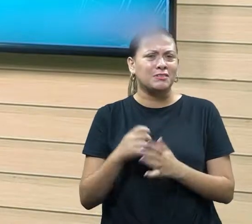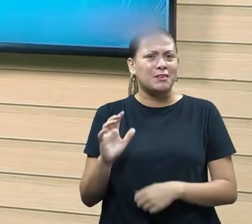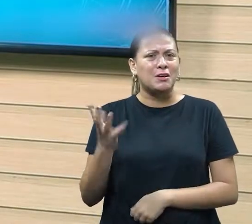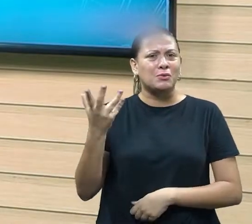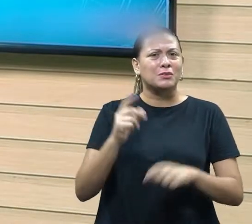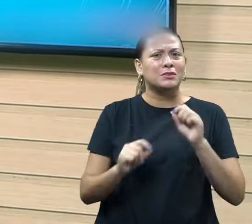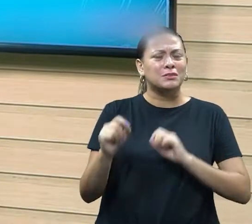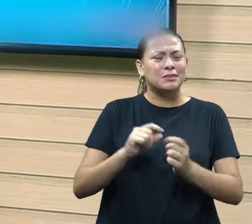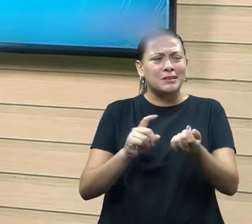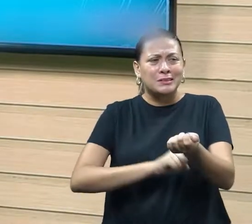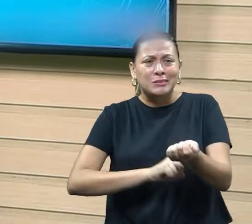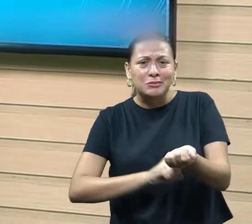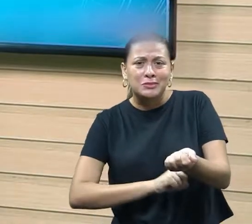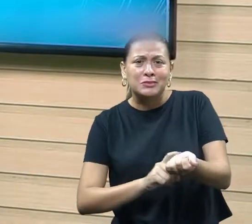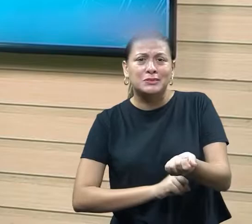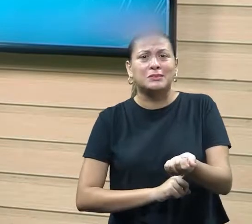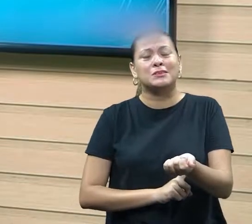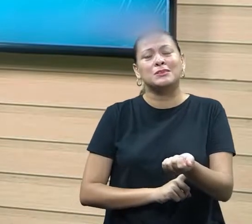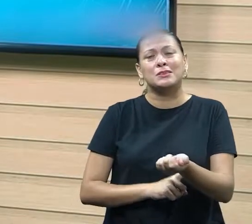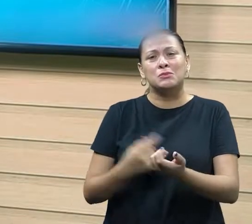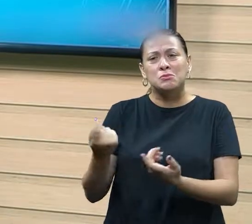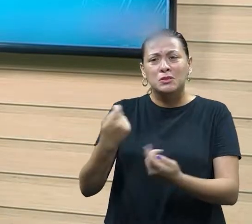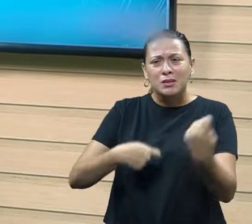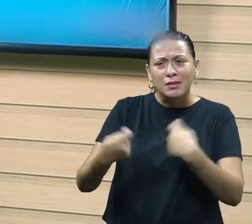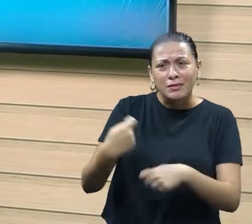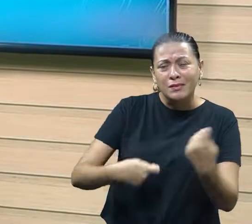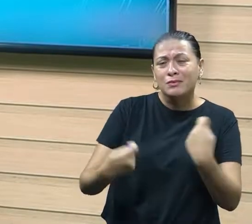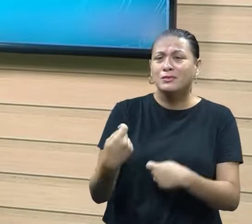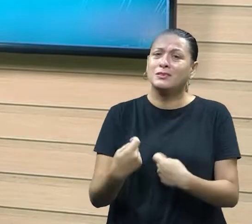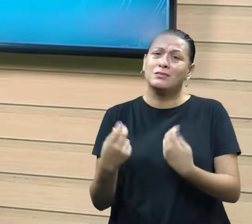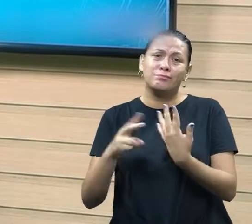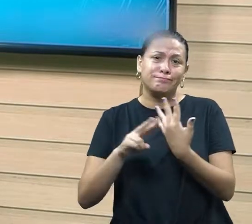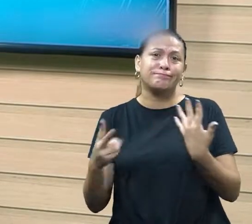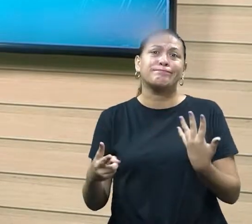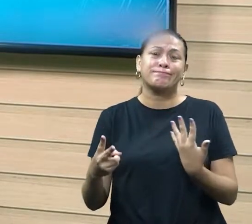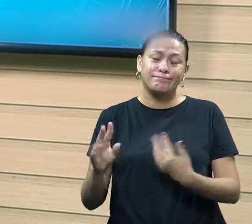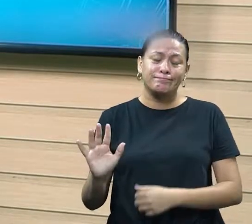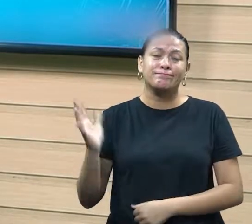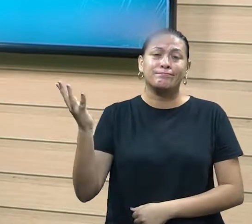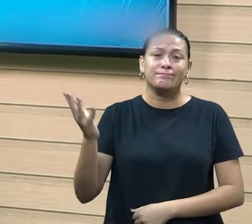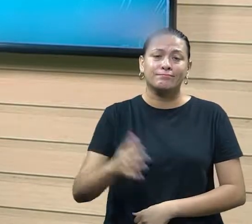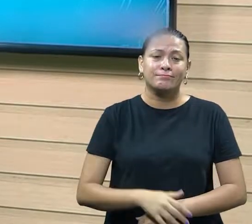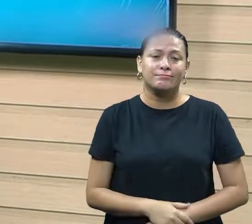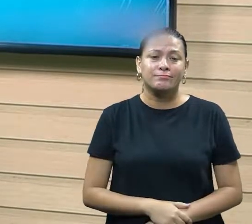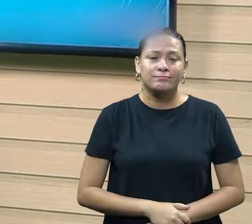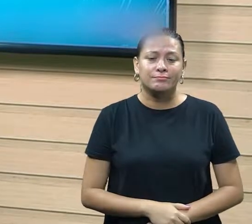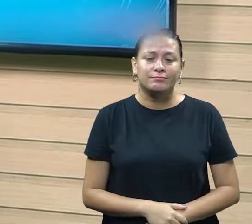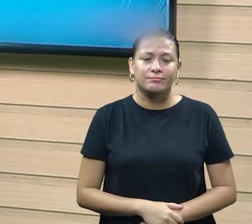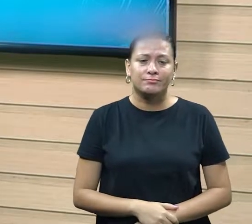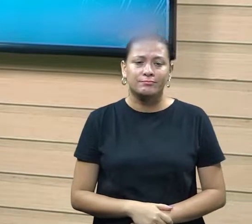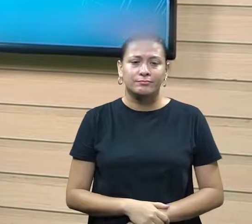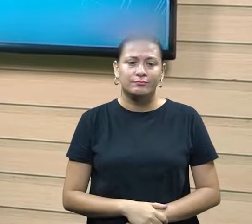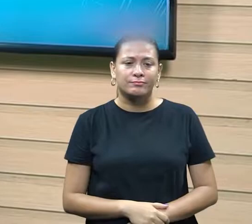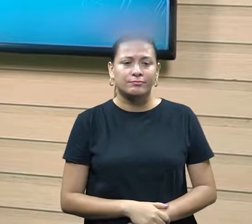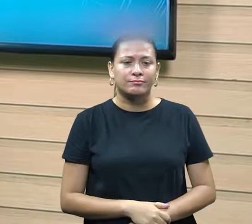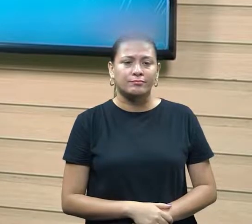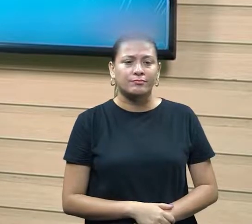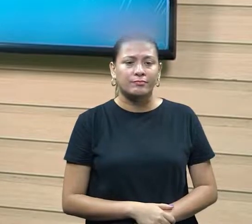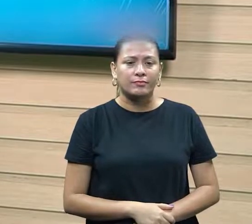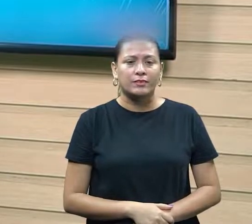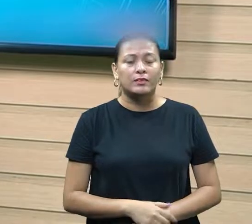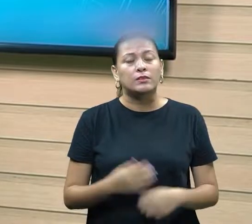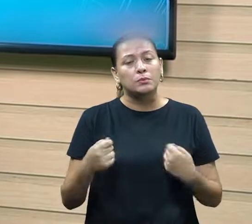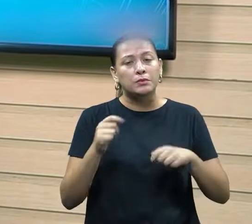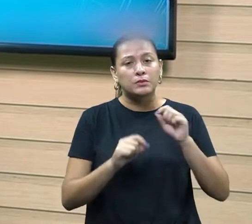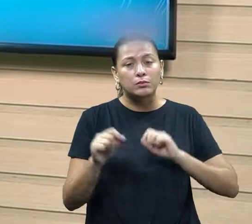vou até prejudicar essa negociação. Ela chama essa questão de, muitas das, que ela chama a questão